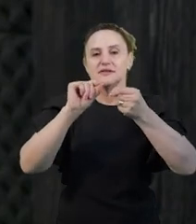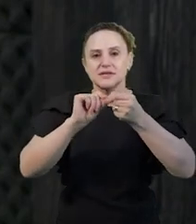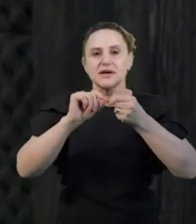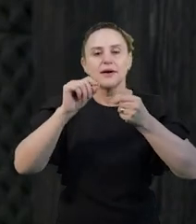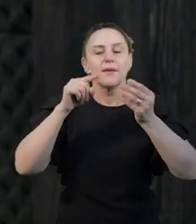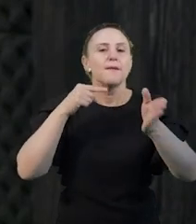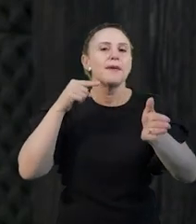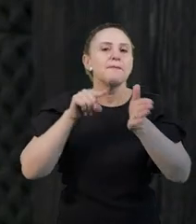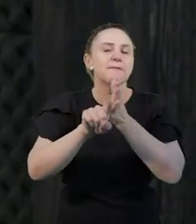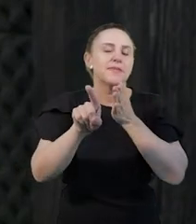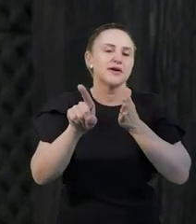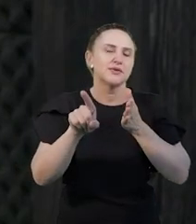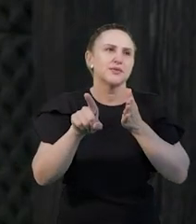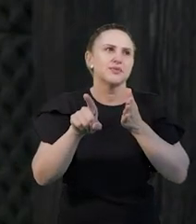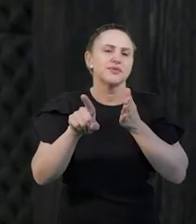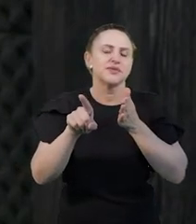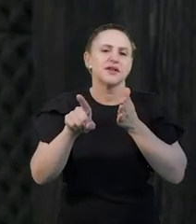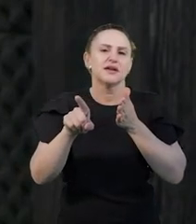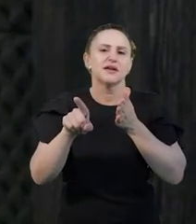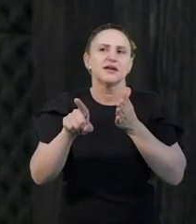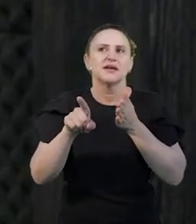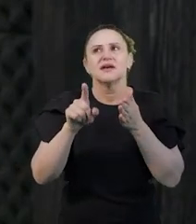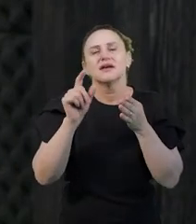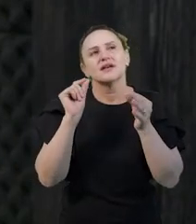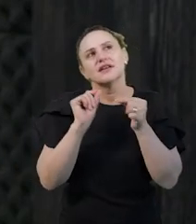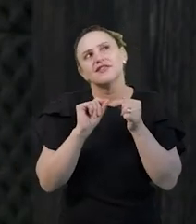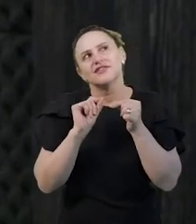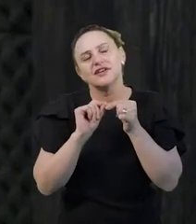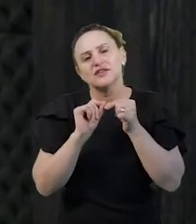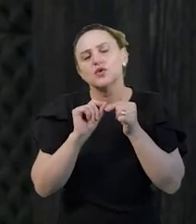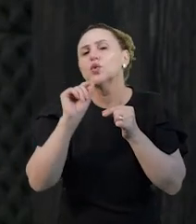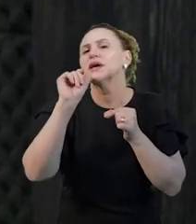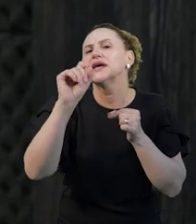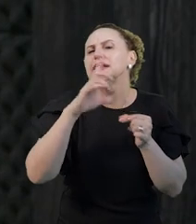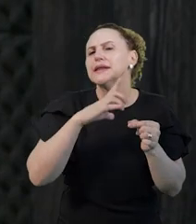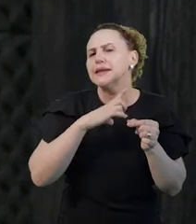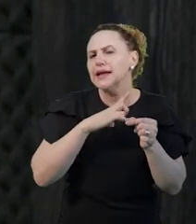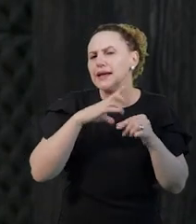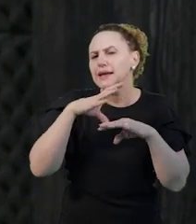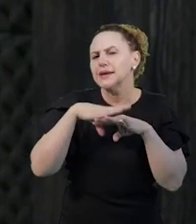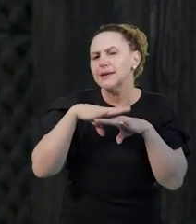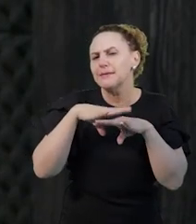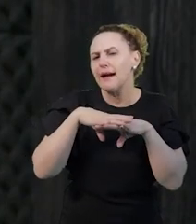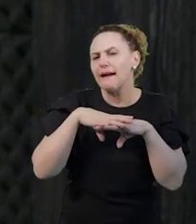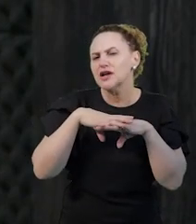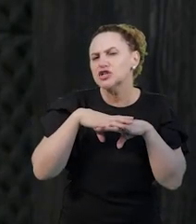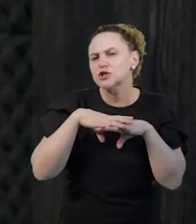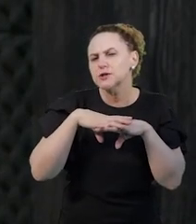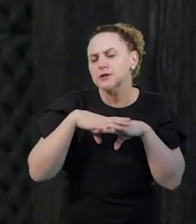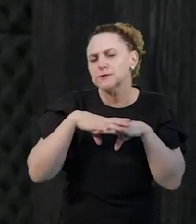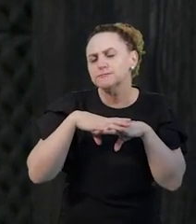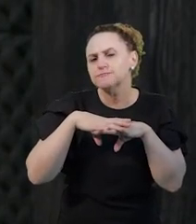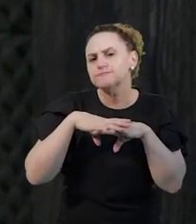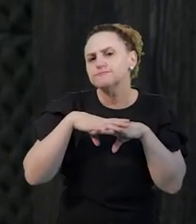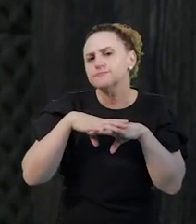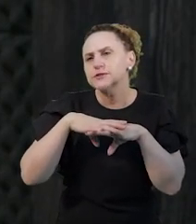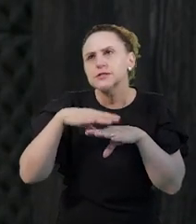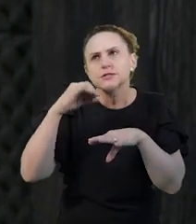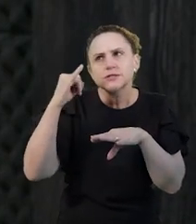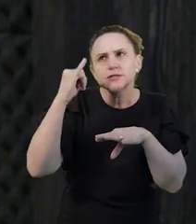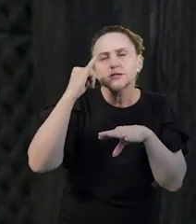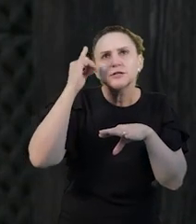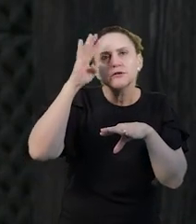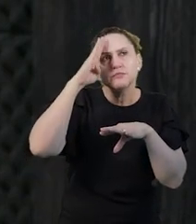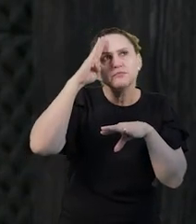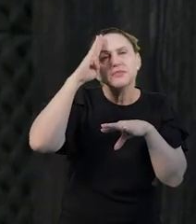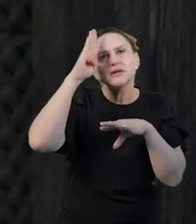colocou, que para mim foi básico, o que há na educação matemática, de tão fundamental, além da matemática? E essa